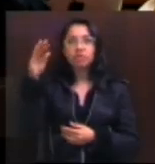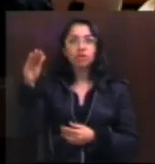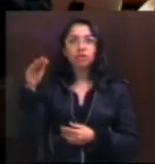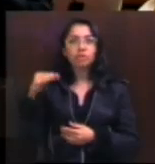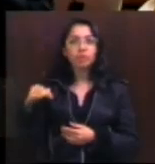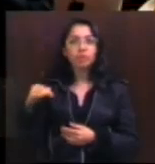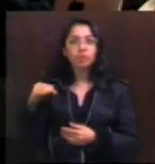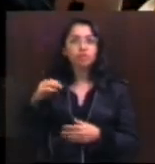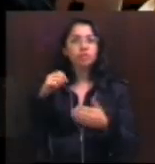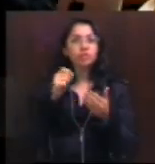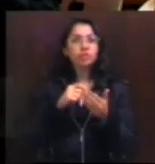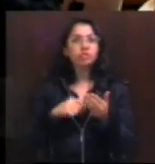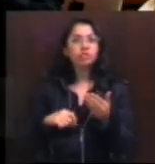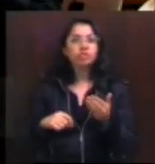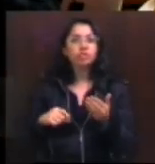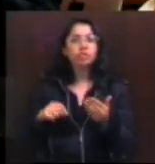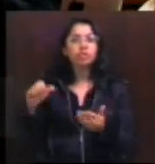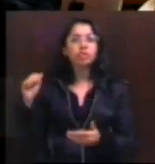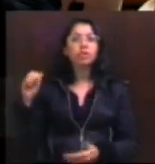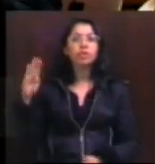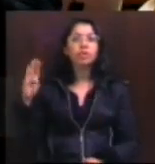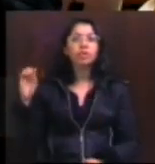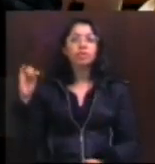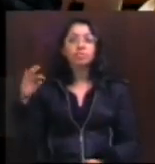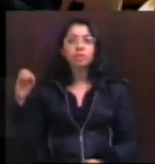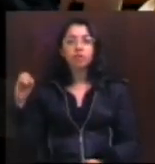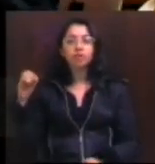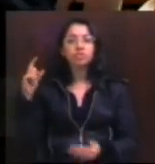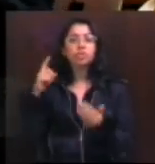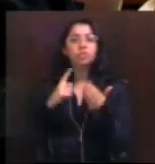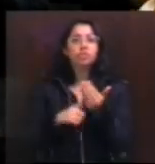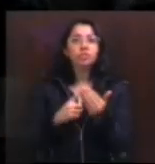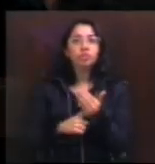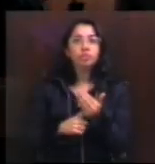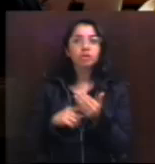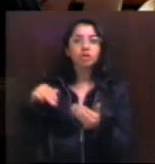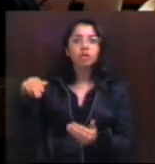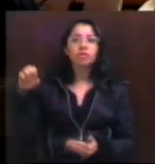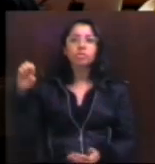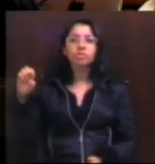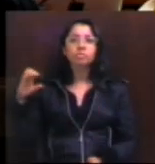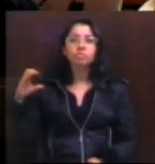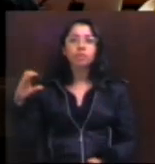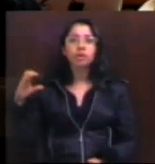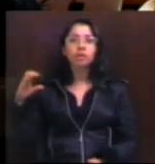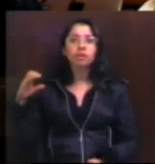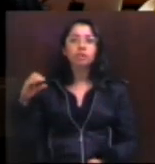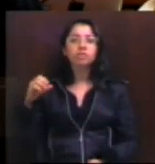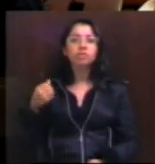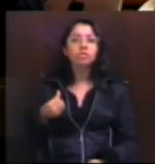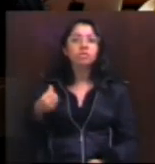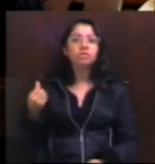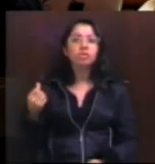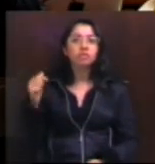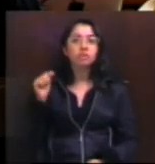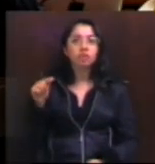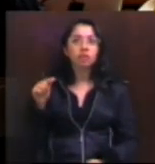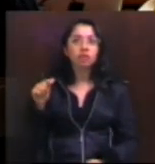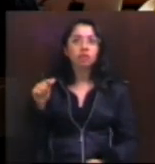o... Picha, abaixo o acordo MEC-U-Zaide. Em 1966. Ali era a mobilização